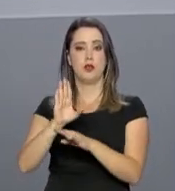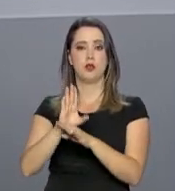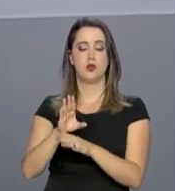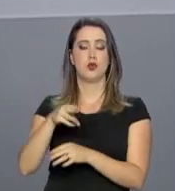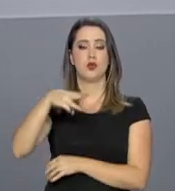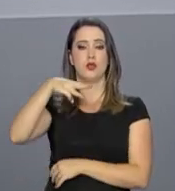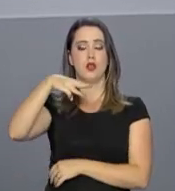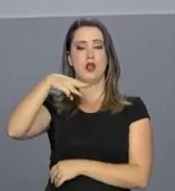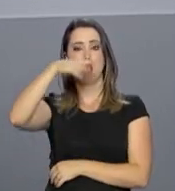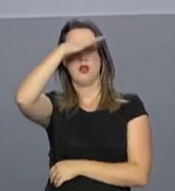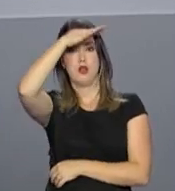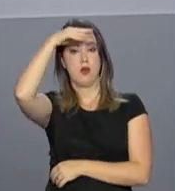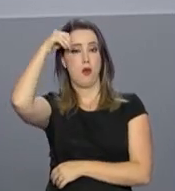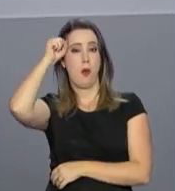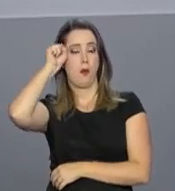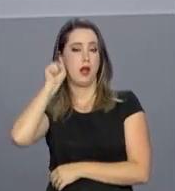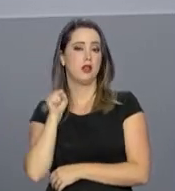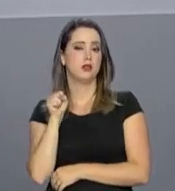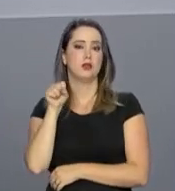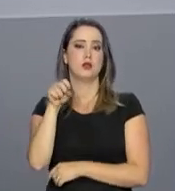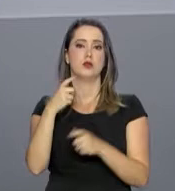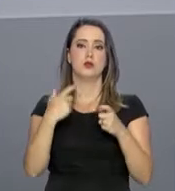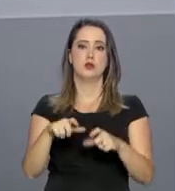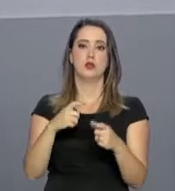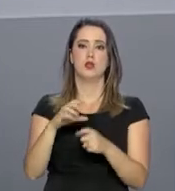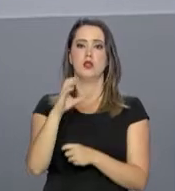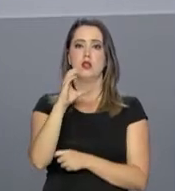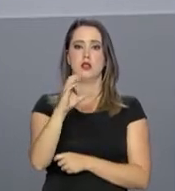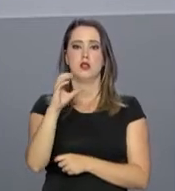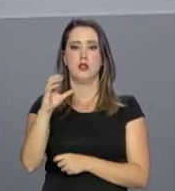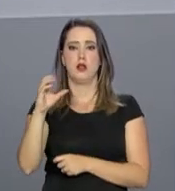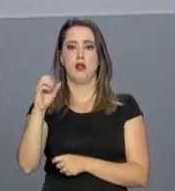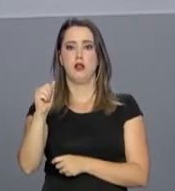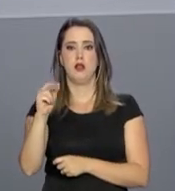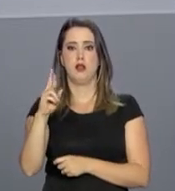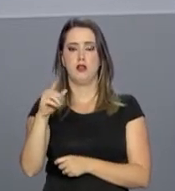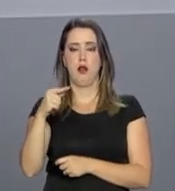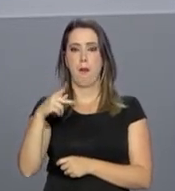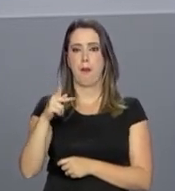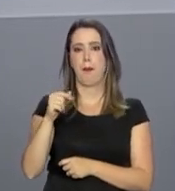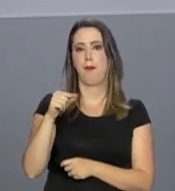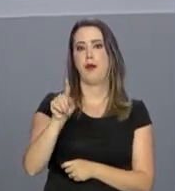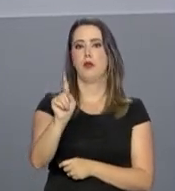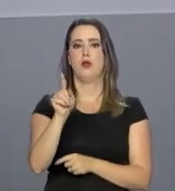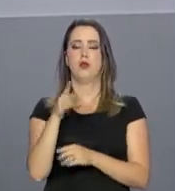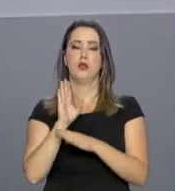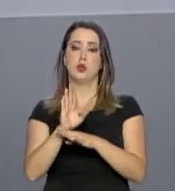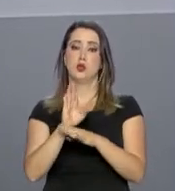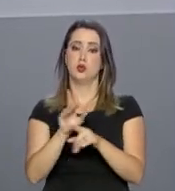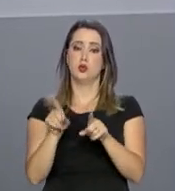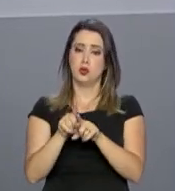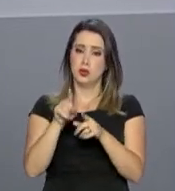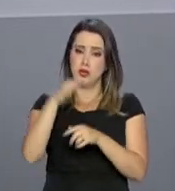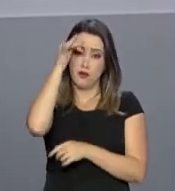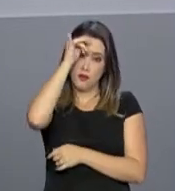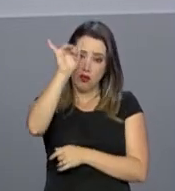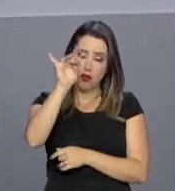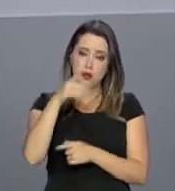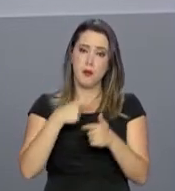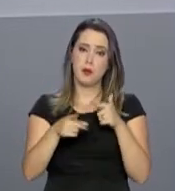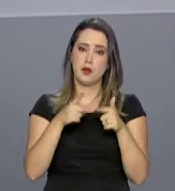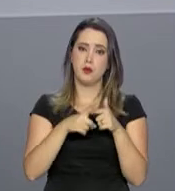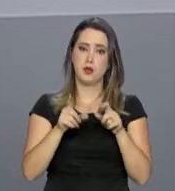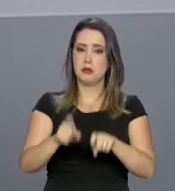estado do Mato Grosso do Sul, na região do município de Caarapó. O reforço tem a finalidade de prevenir e reprimir